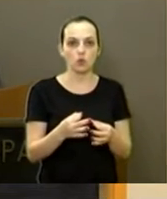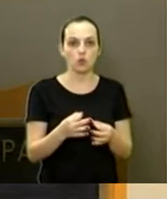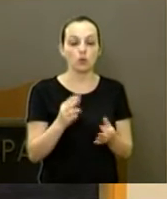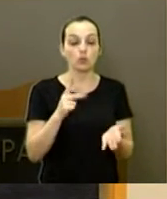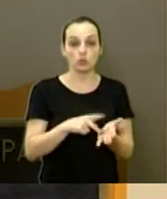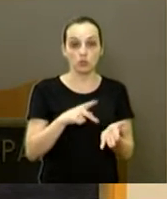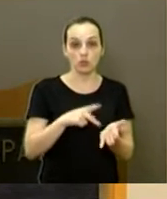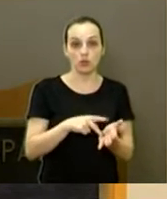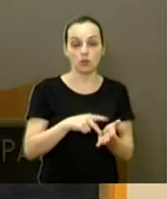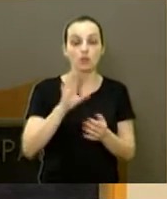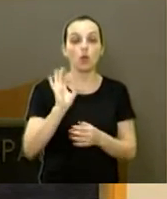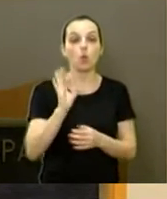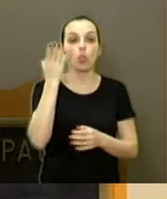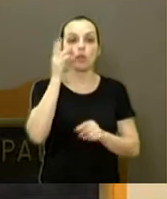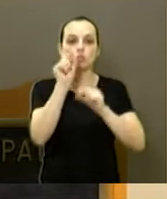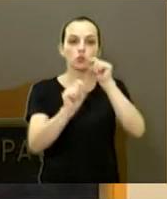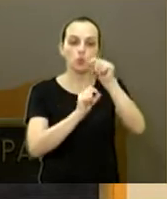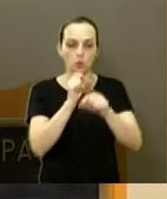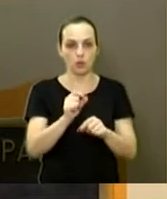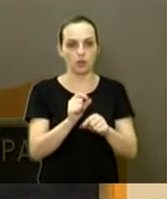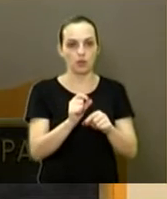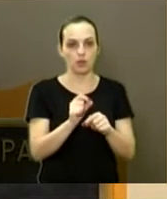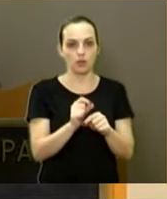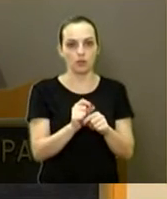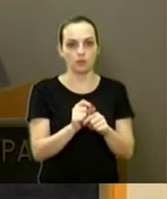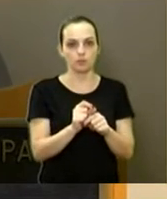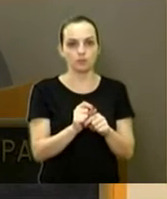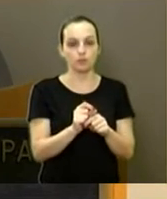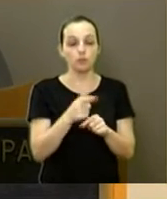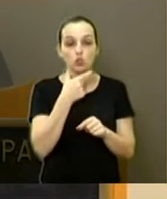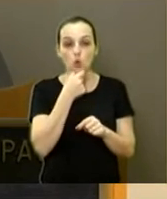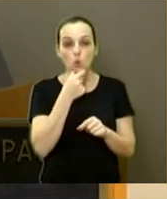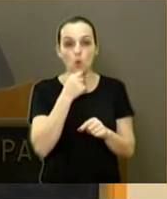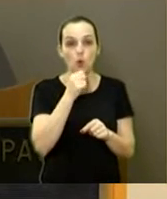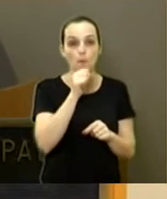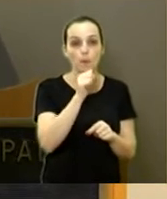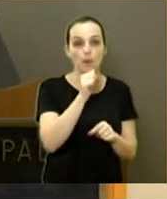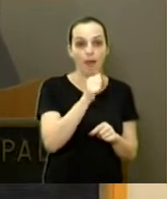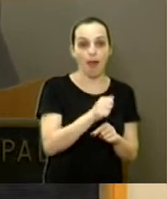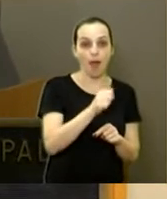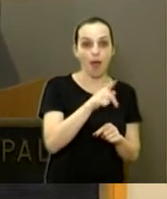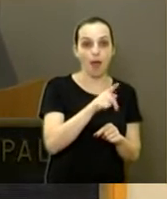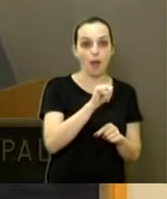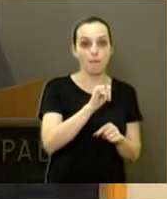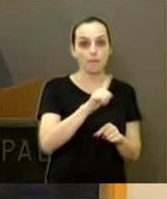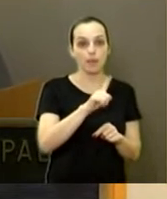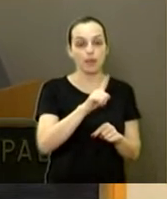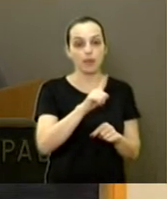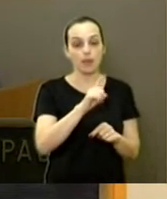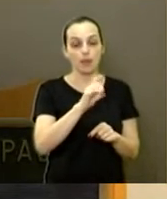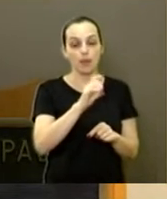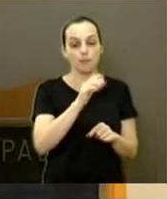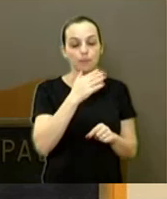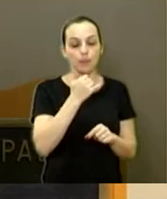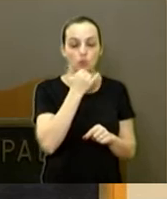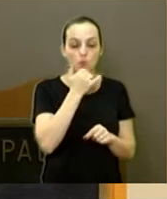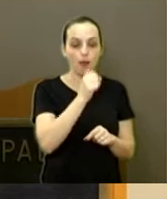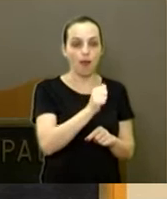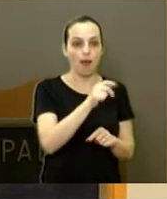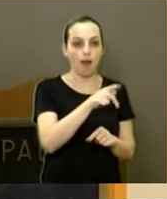O que acontece? Muitas vezes o apicultor, ele põe a caixa clandestina no meio de uma mata,